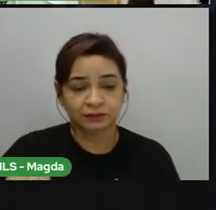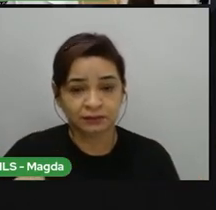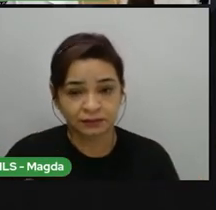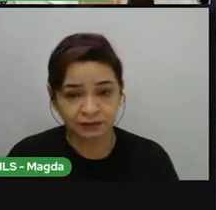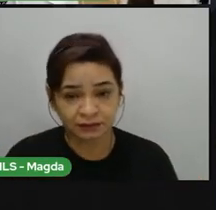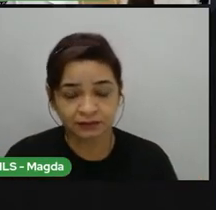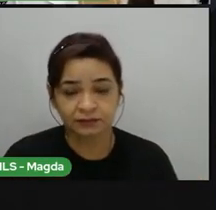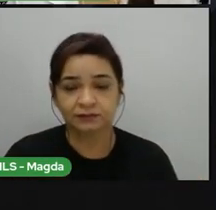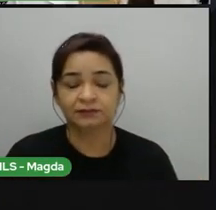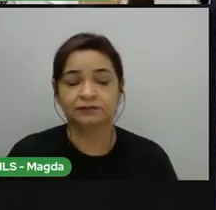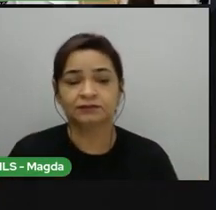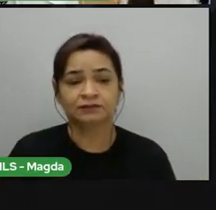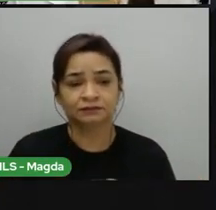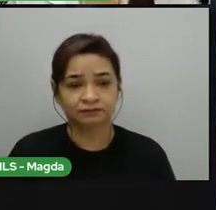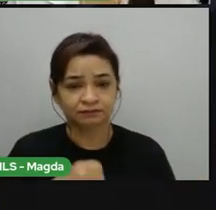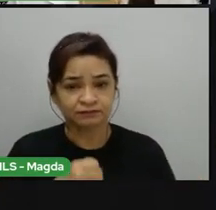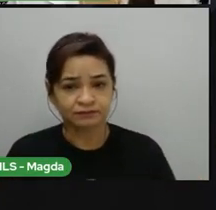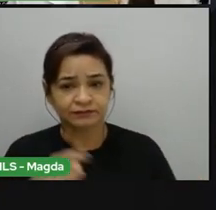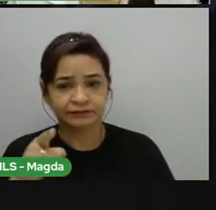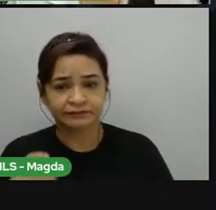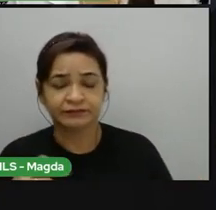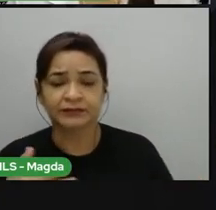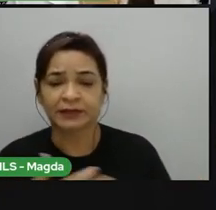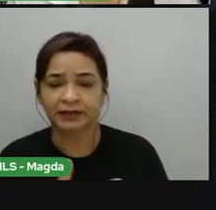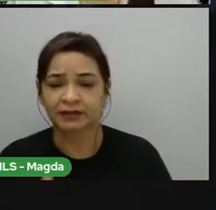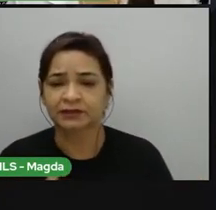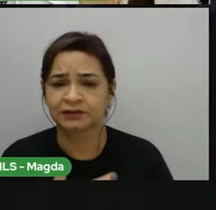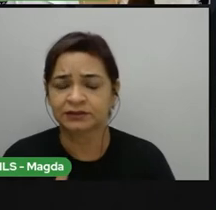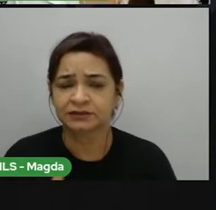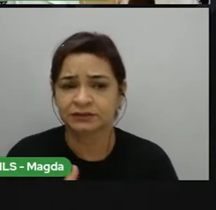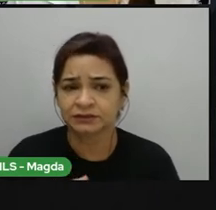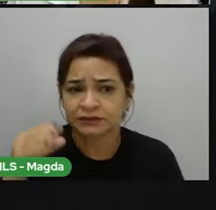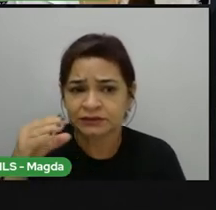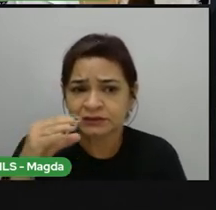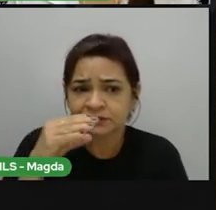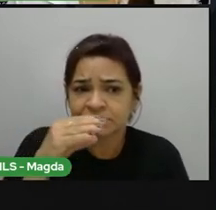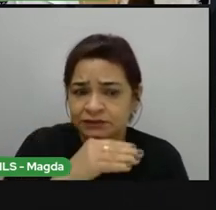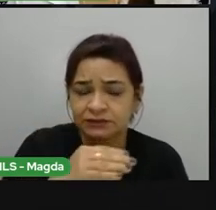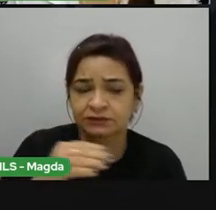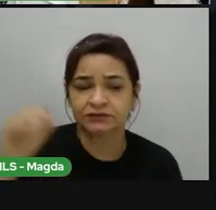A cidade de Águas Claras é considerada uma das mais quentes do Brasil.